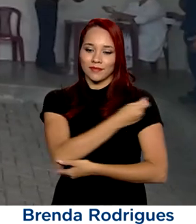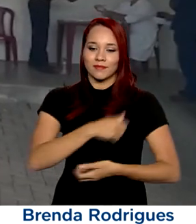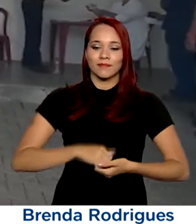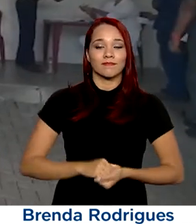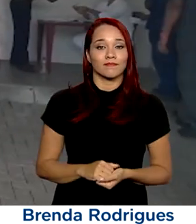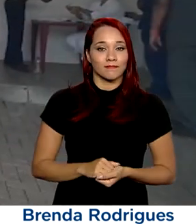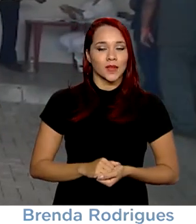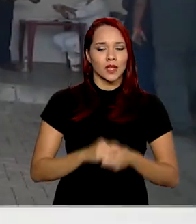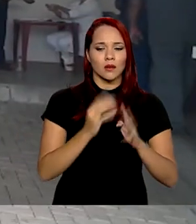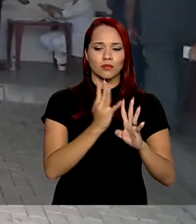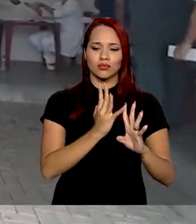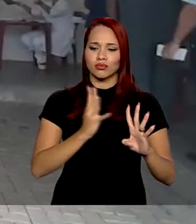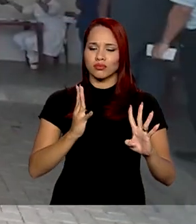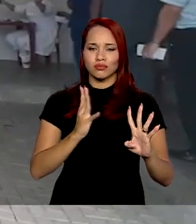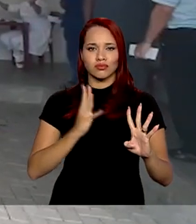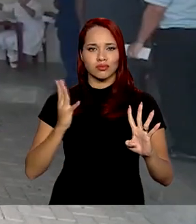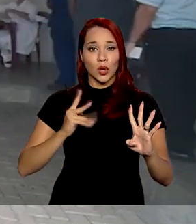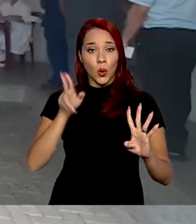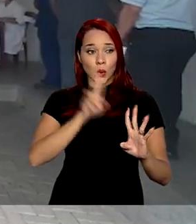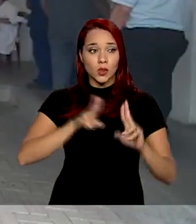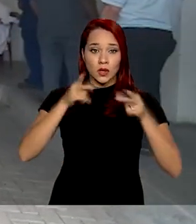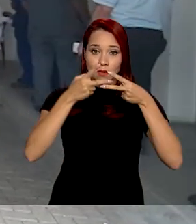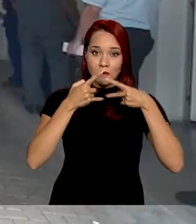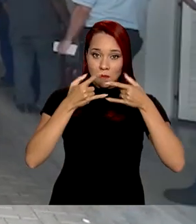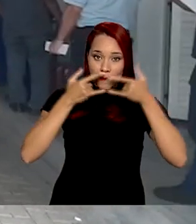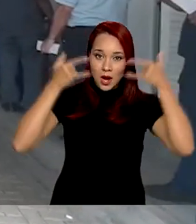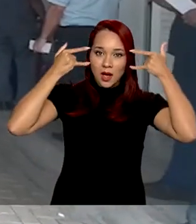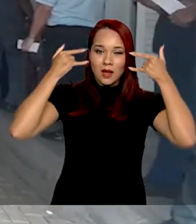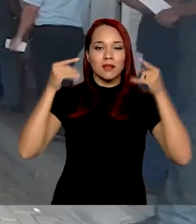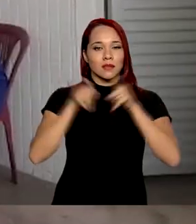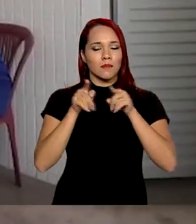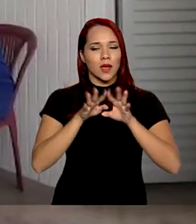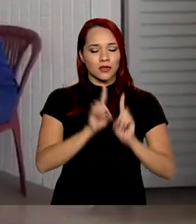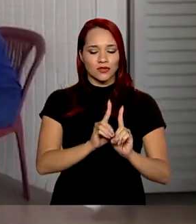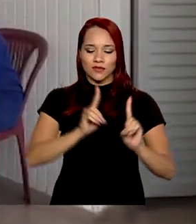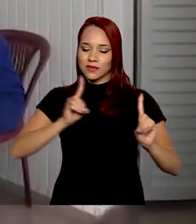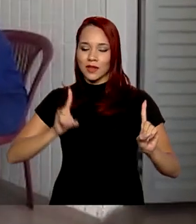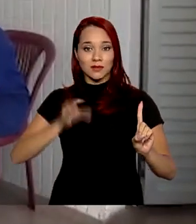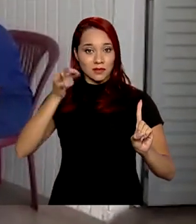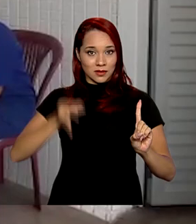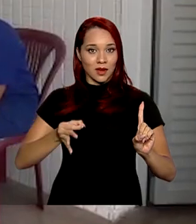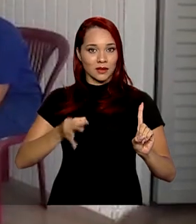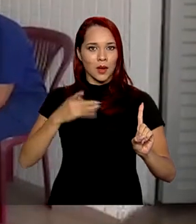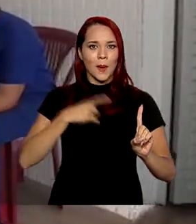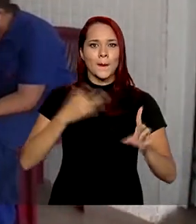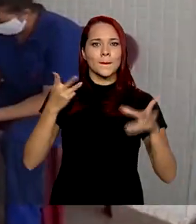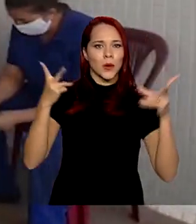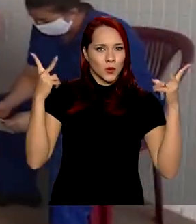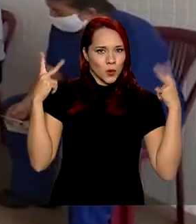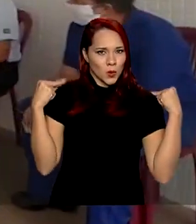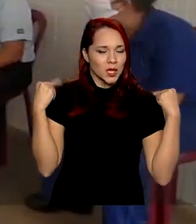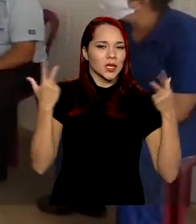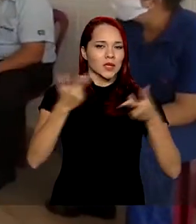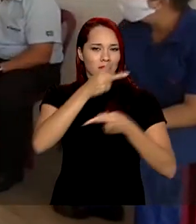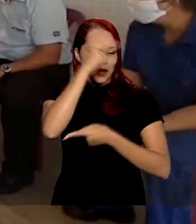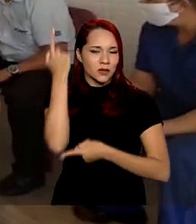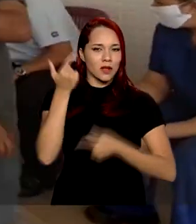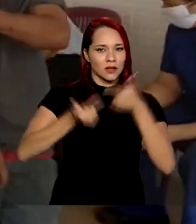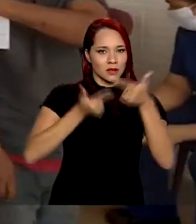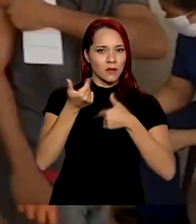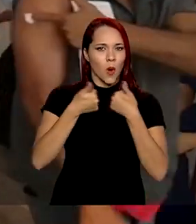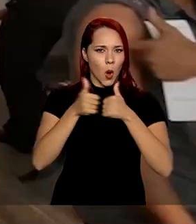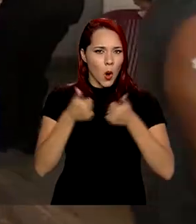Na fila, usando máscara e na distância necessária, motoristas e cobradores de transporte coletivo